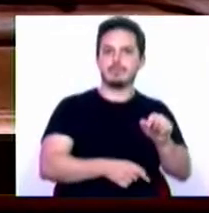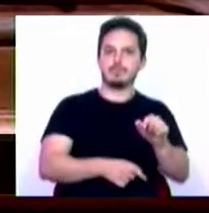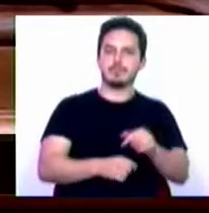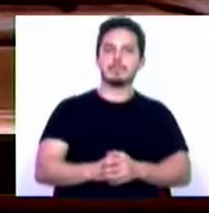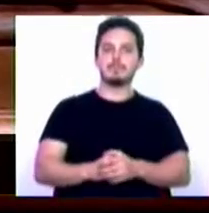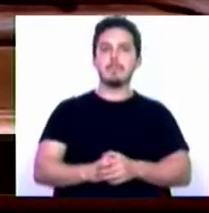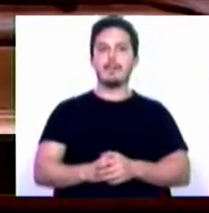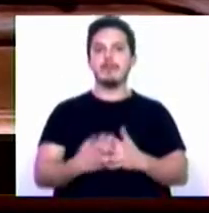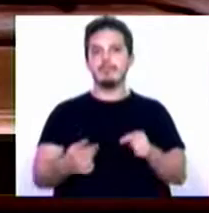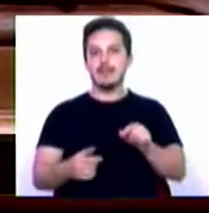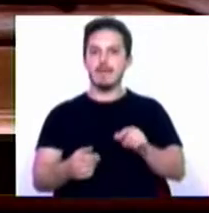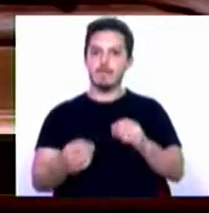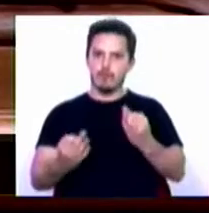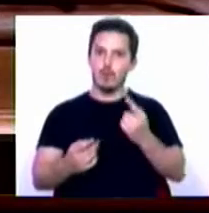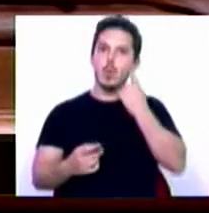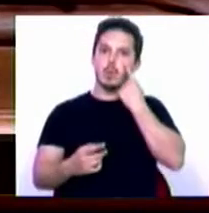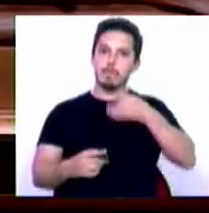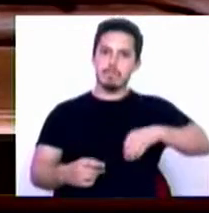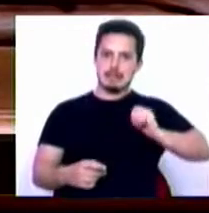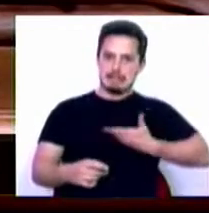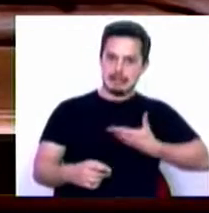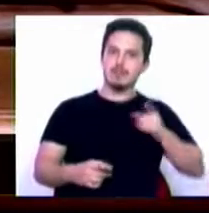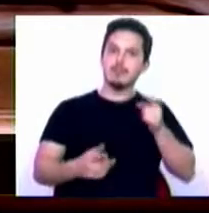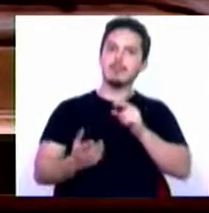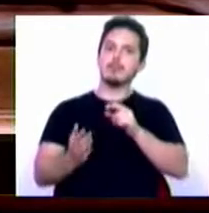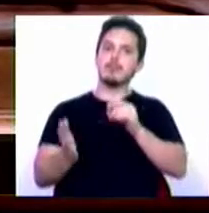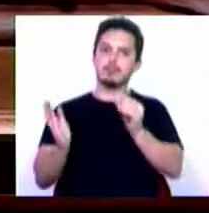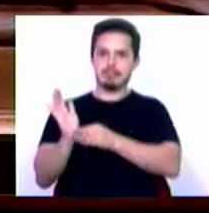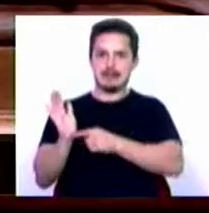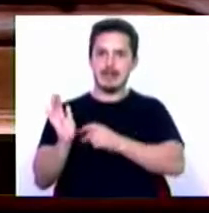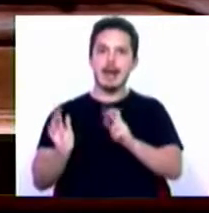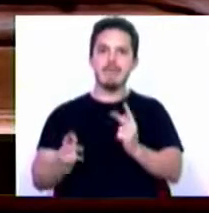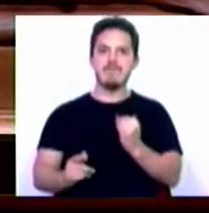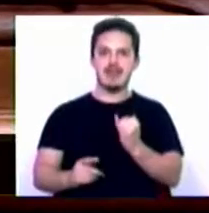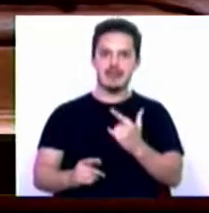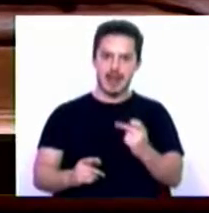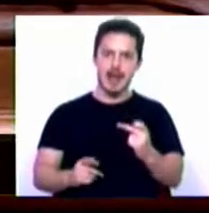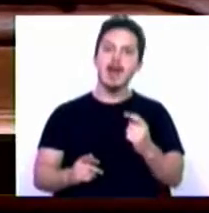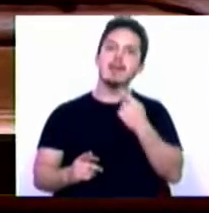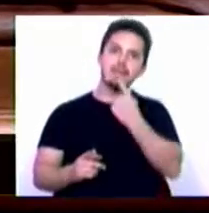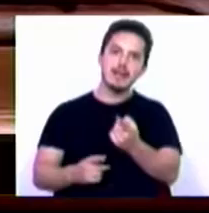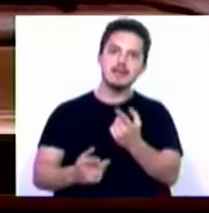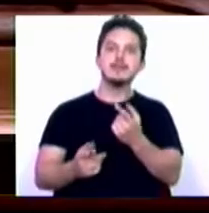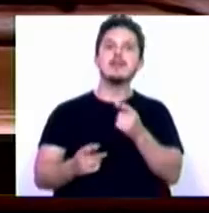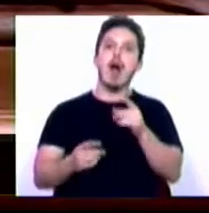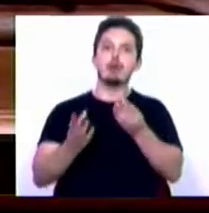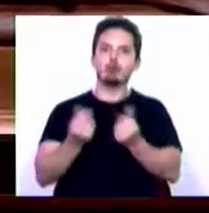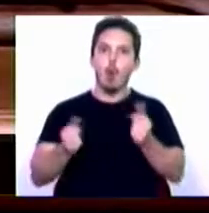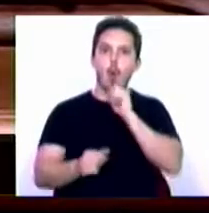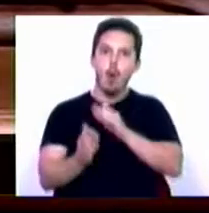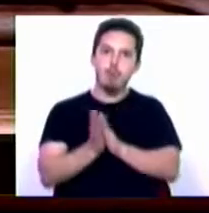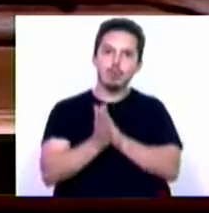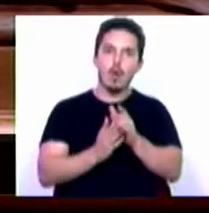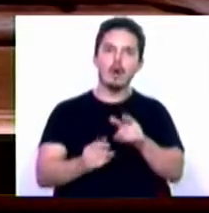Isto acabou também por ser reconhecido pelo PSD que descreve o Revita como, e volto a citar, uma solução oportuna